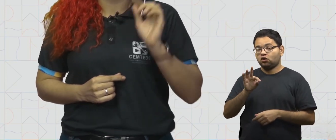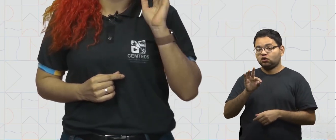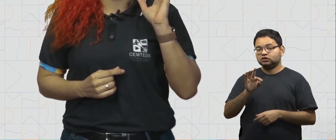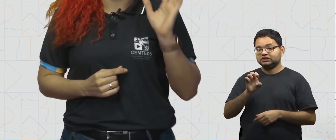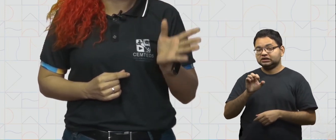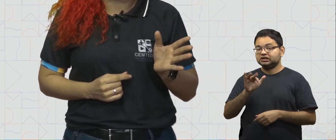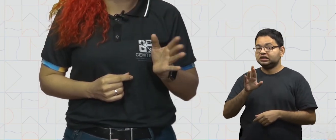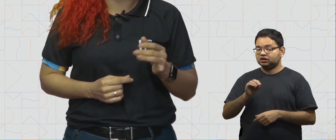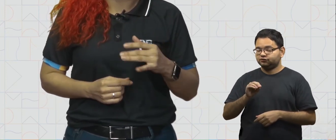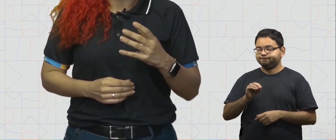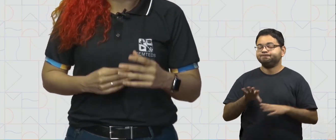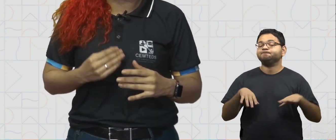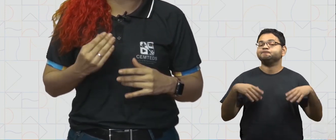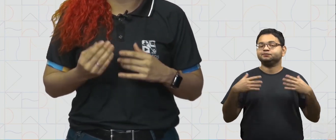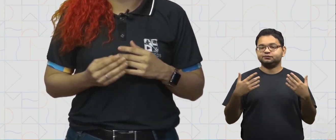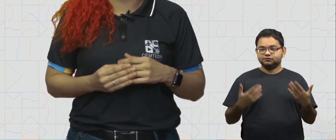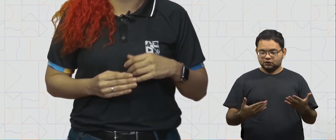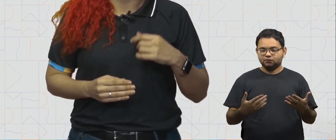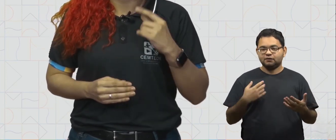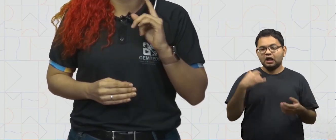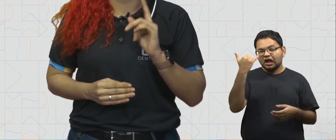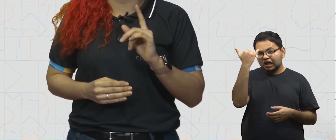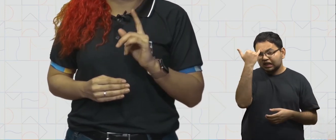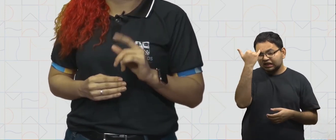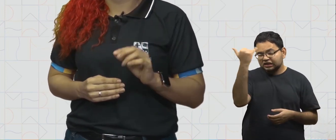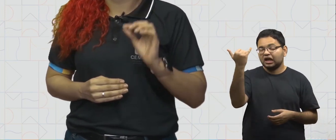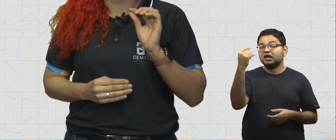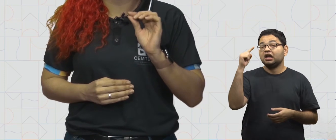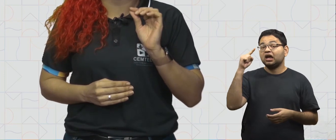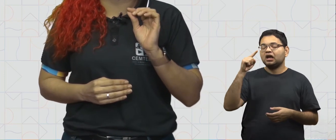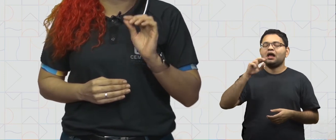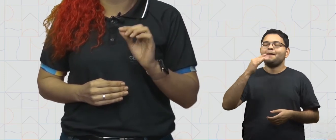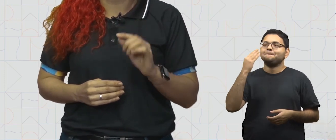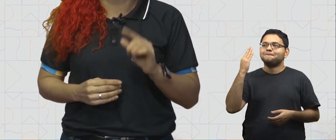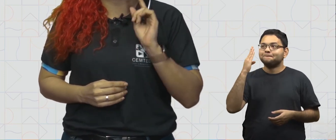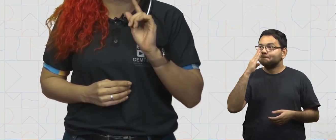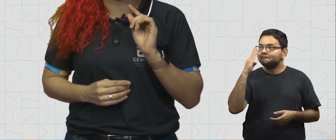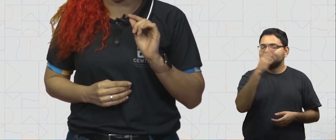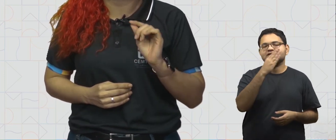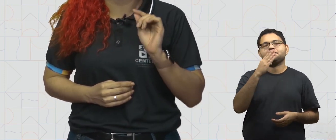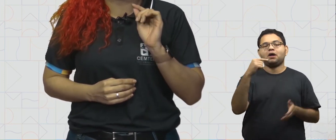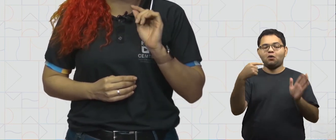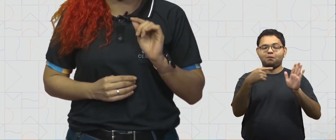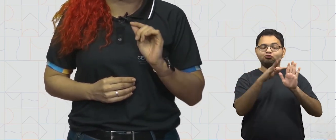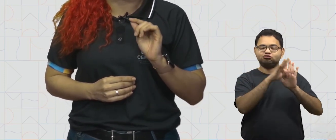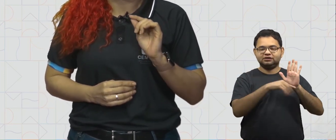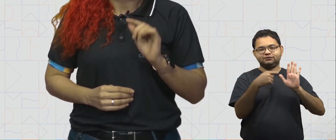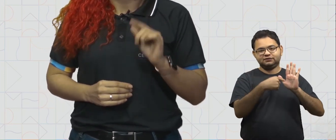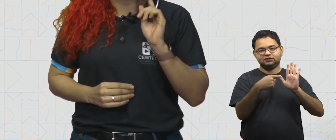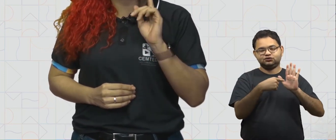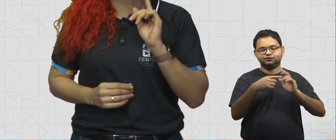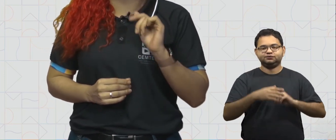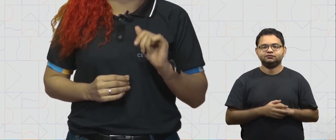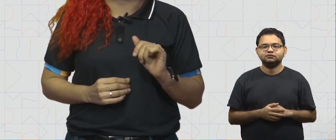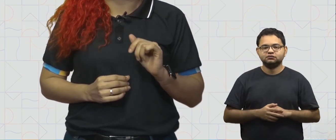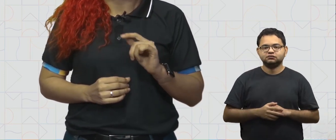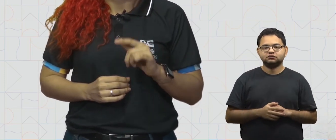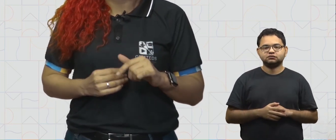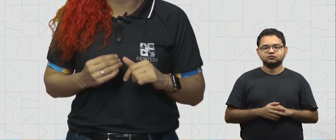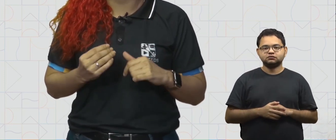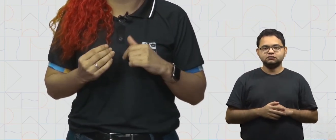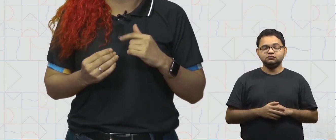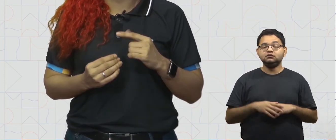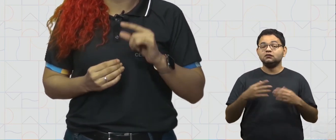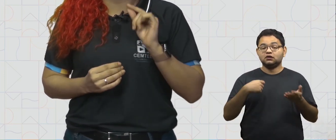isso de roteiro. Portanto, as ideias são as partes principais de um roteiro. Veja só,